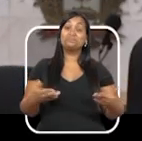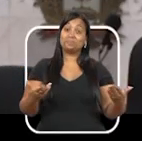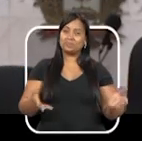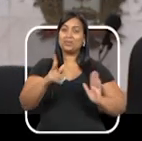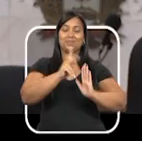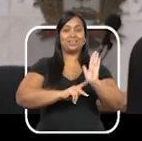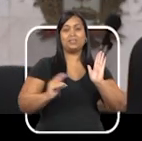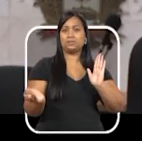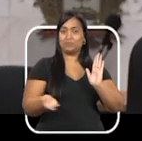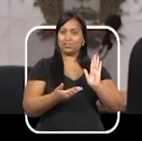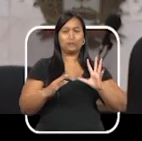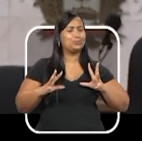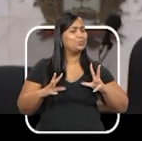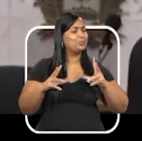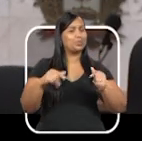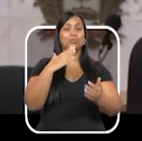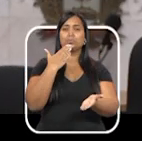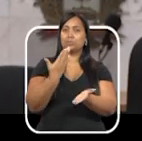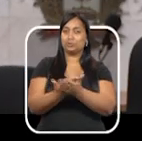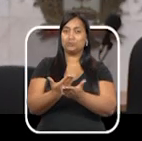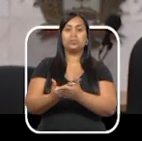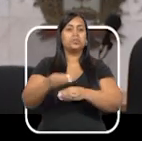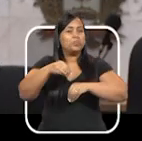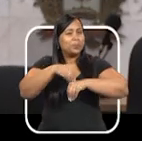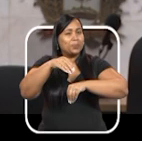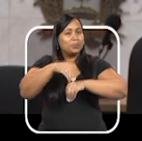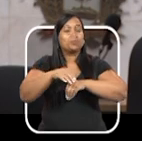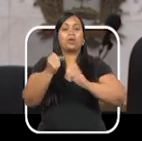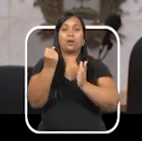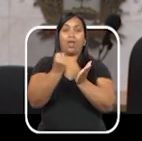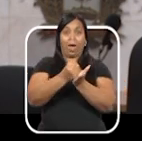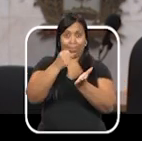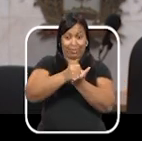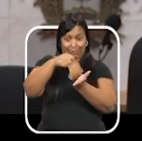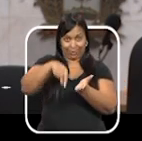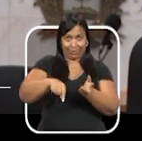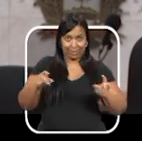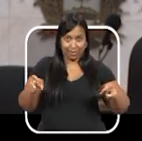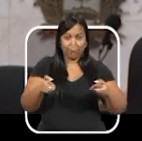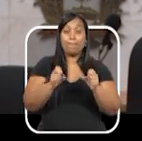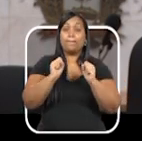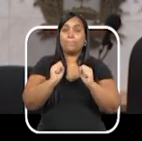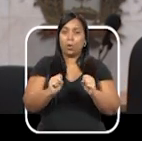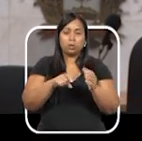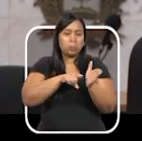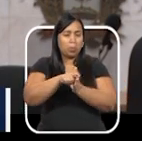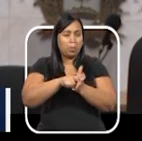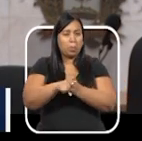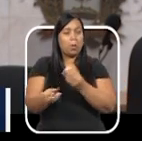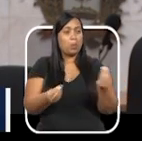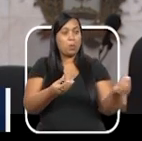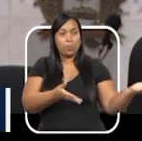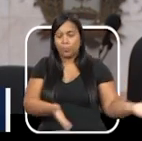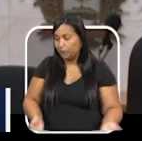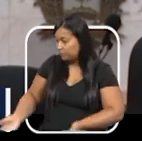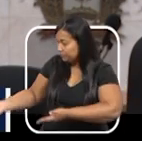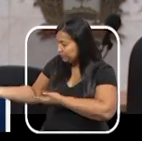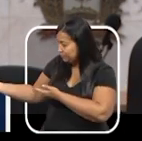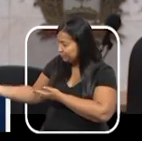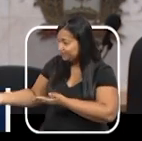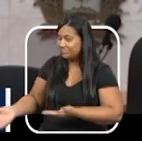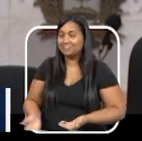que esses projetos e todos os requerimentos e indicações protocolados aqui na Câmara podem ser consultados no site www